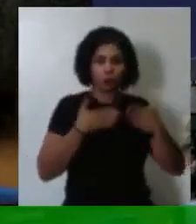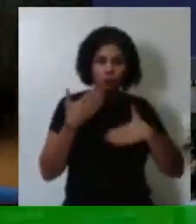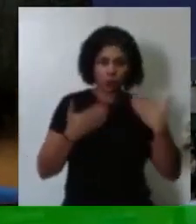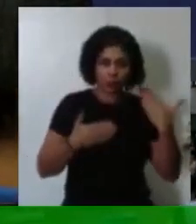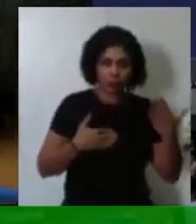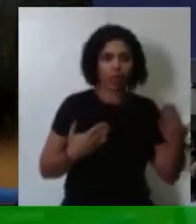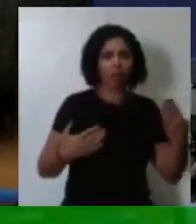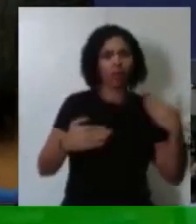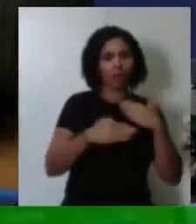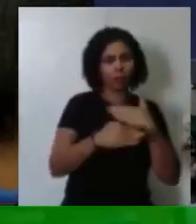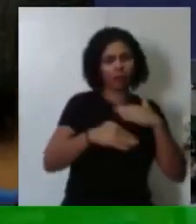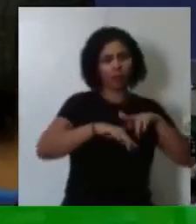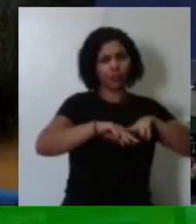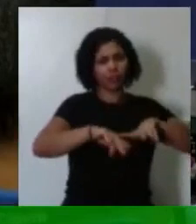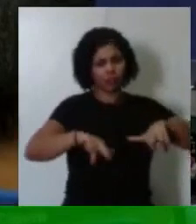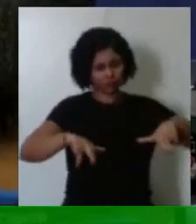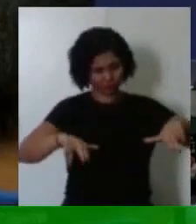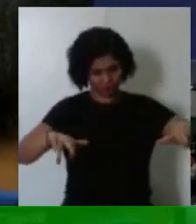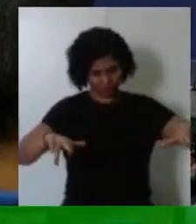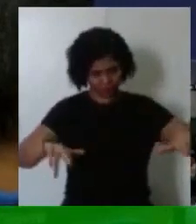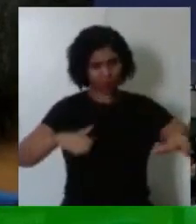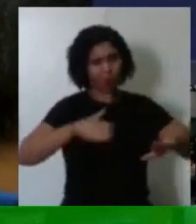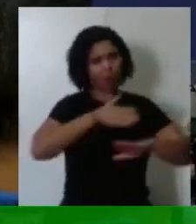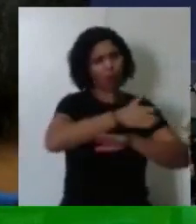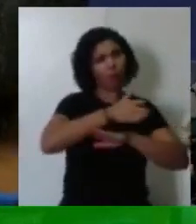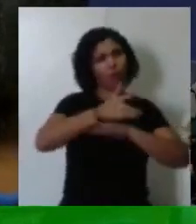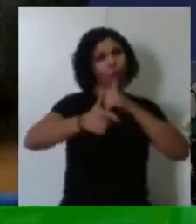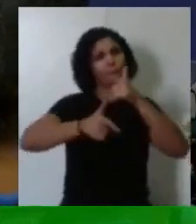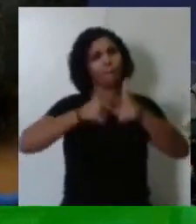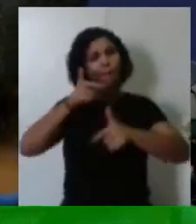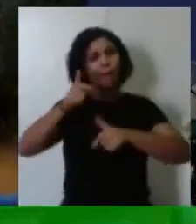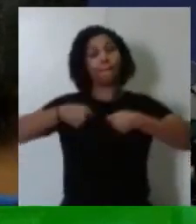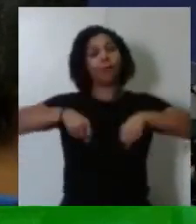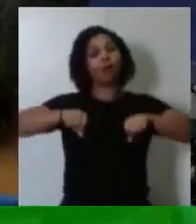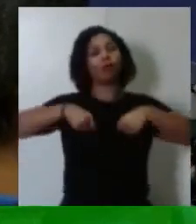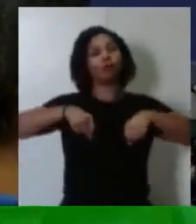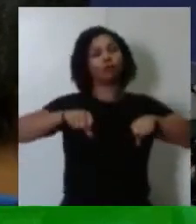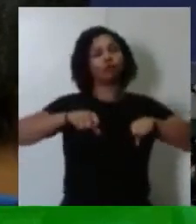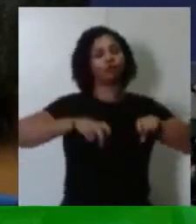Ipirangas e outras para trabalhar como office boy.